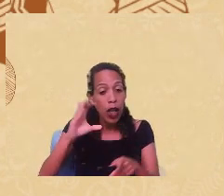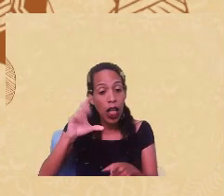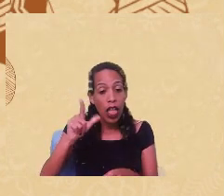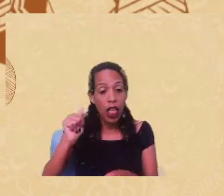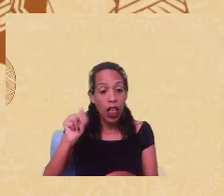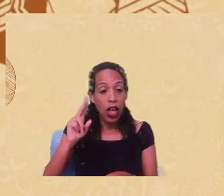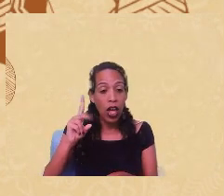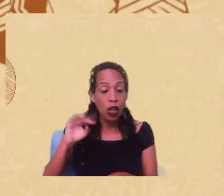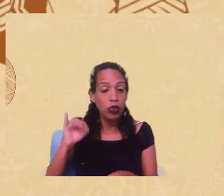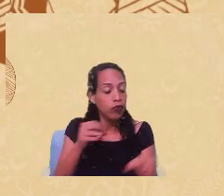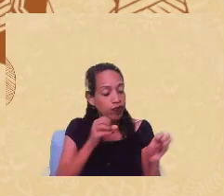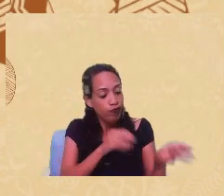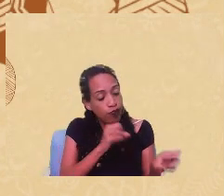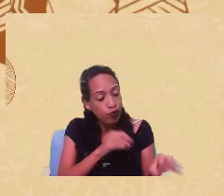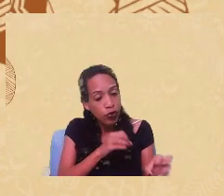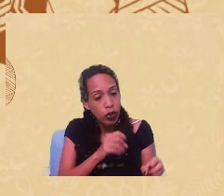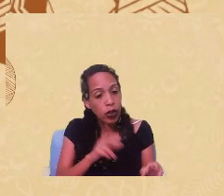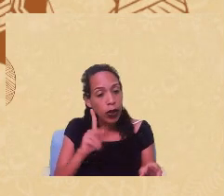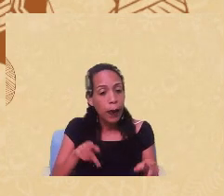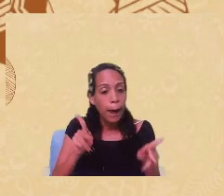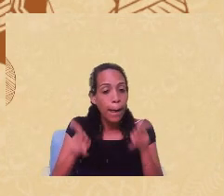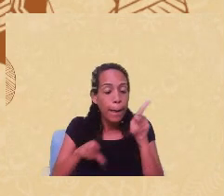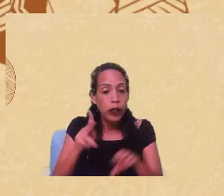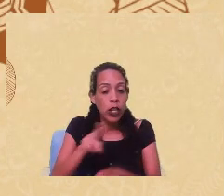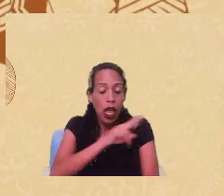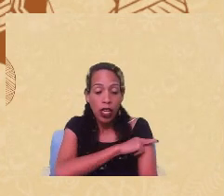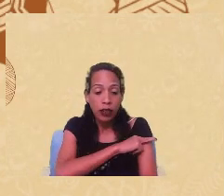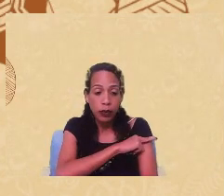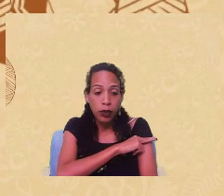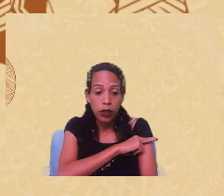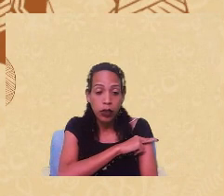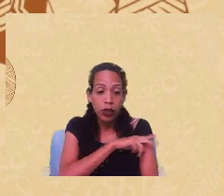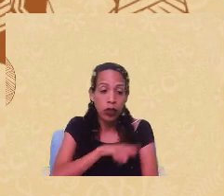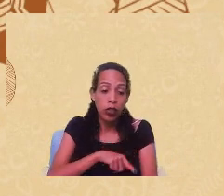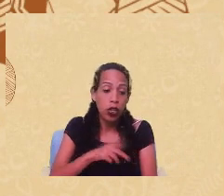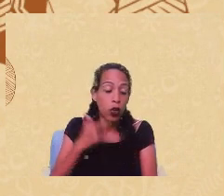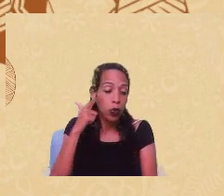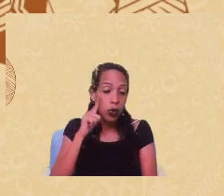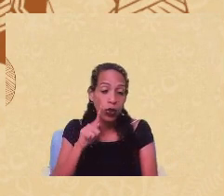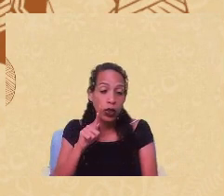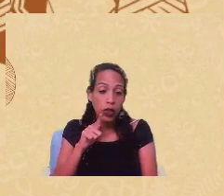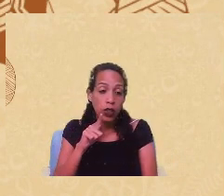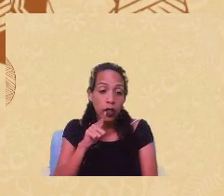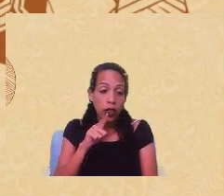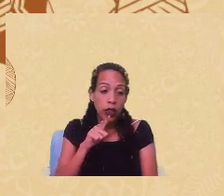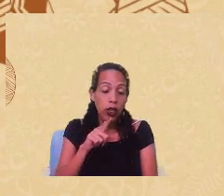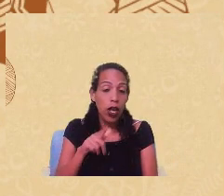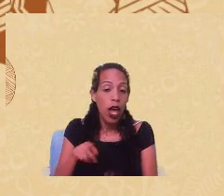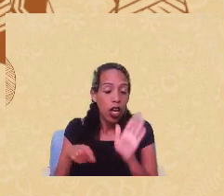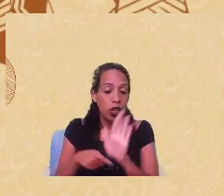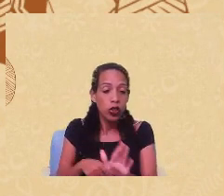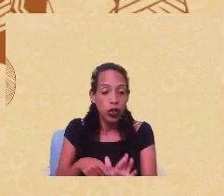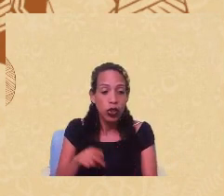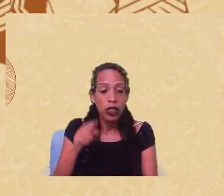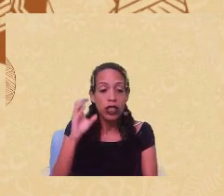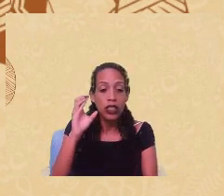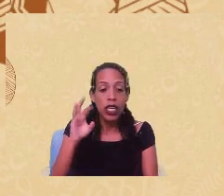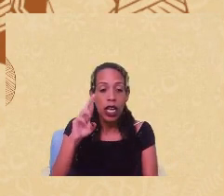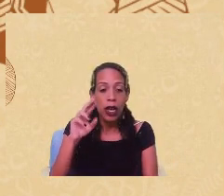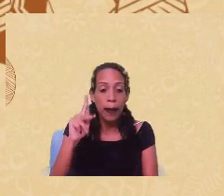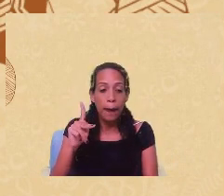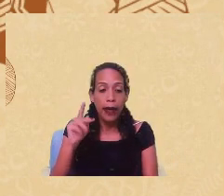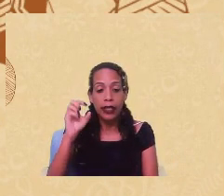que era a minha orientadora, era a professora responsável, e aí a gente conseguiu, inclusive, com o apoio do CRP 04, fazer uma